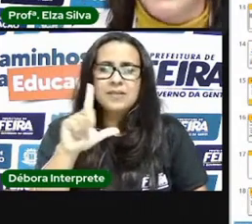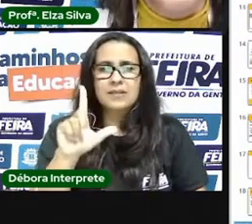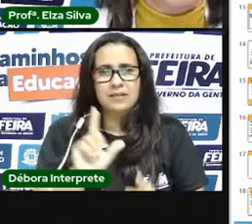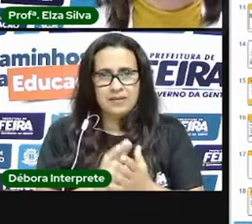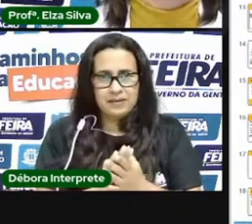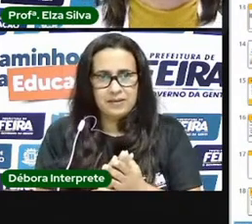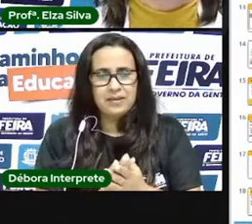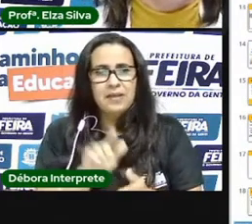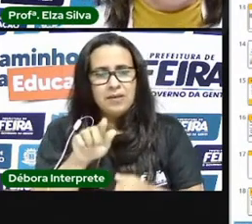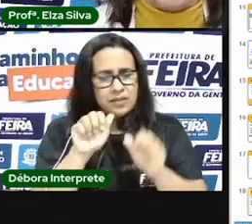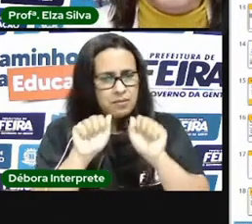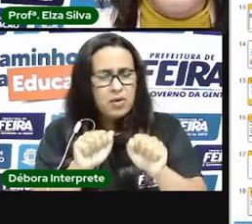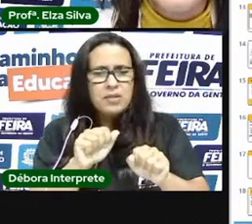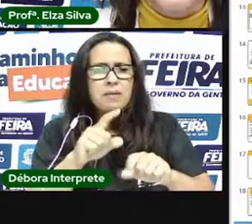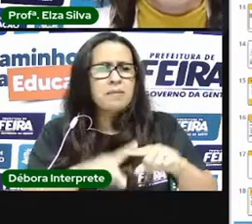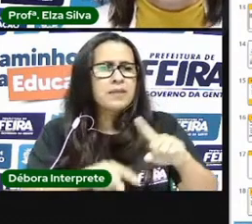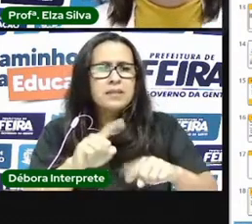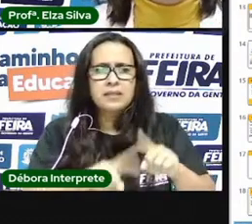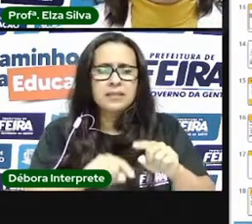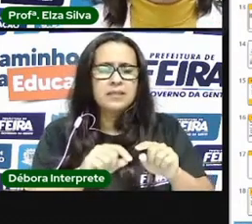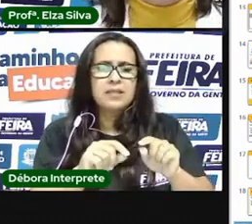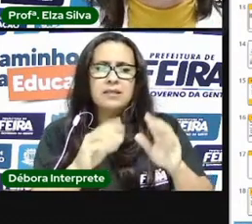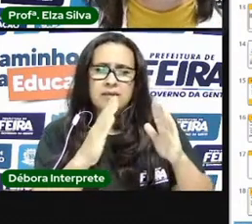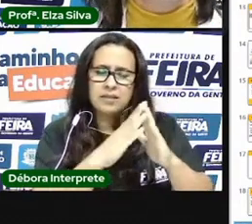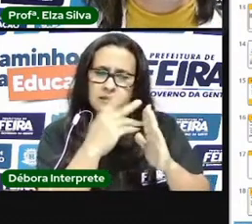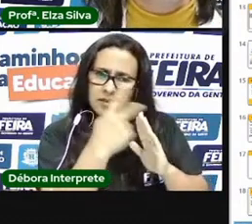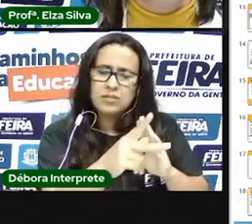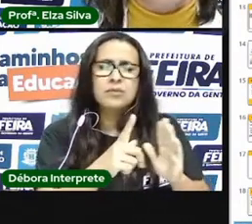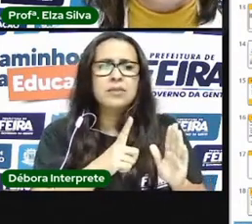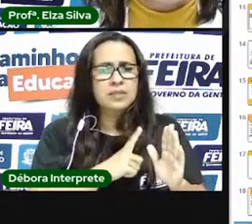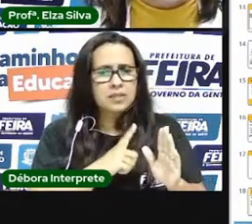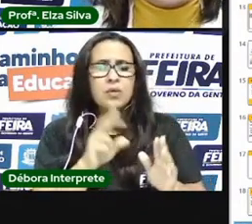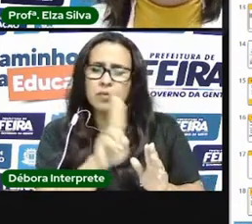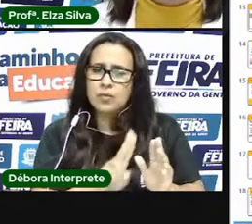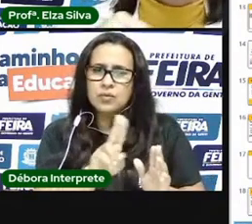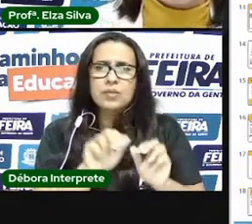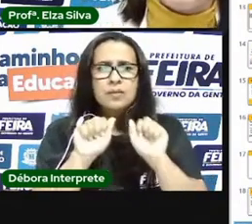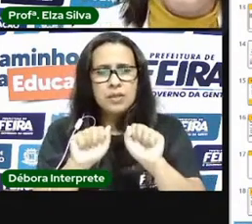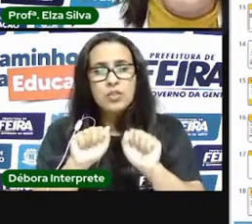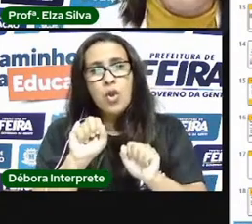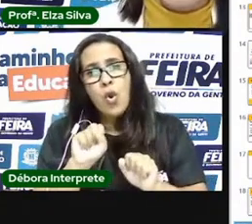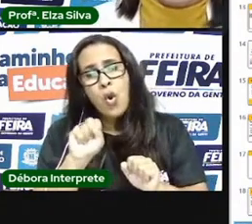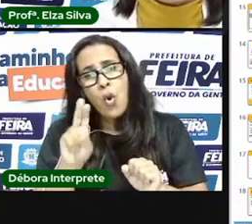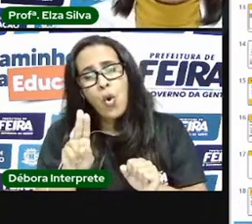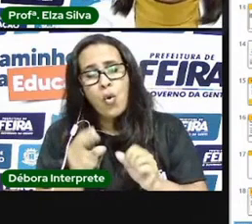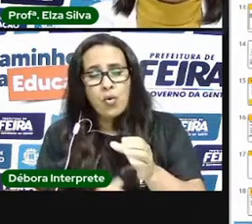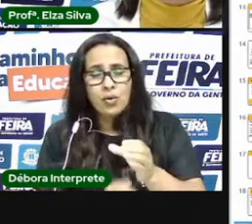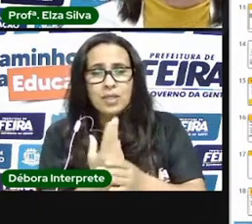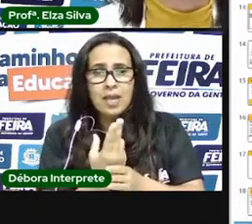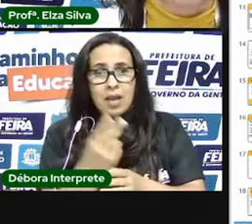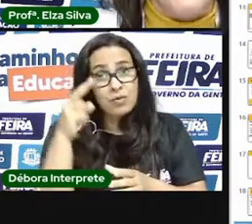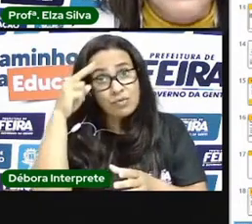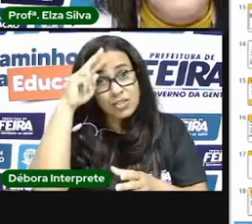que você tenha em casa ou até mesmo produzir uma história em quadrinho e neste desenho você vai